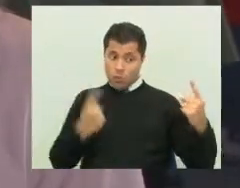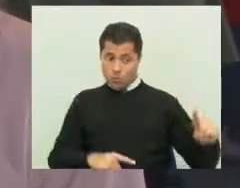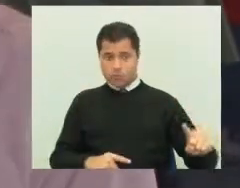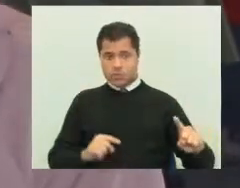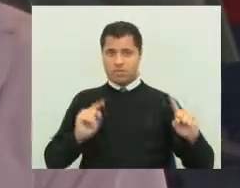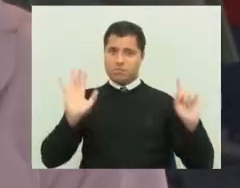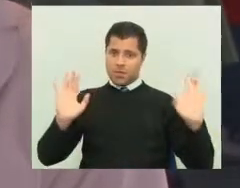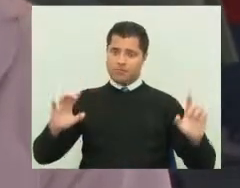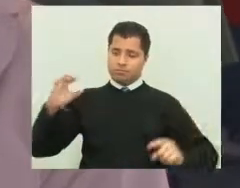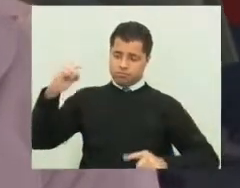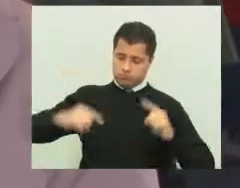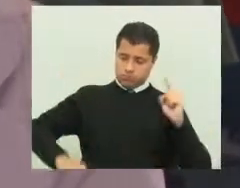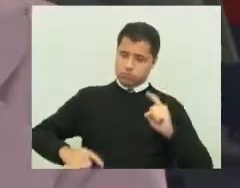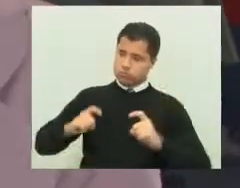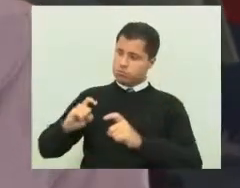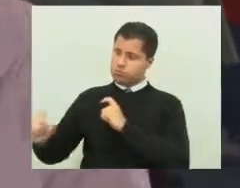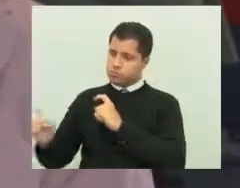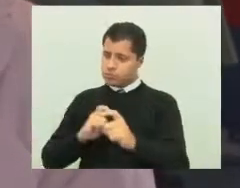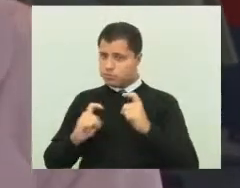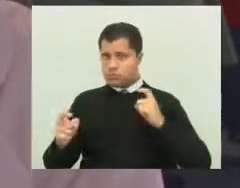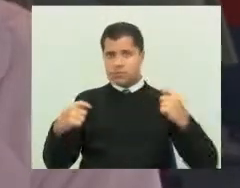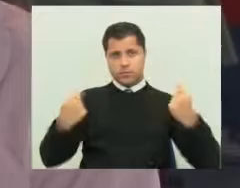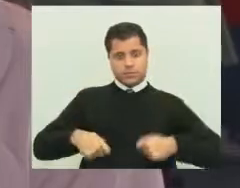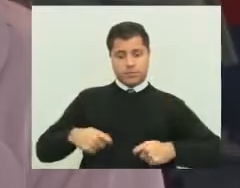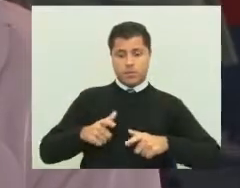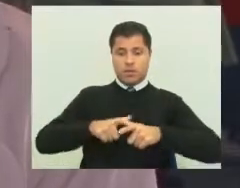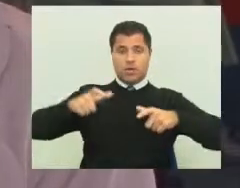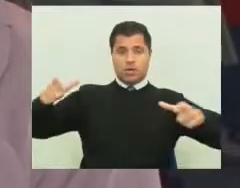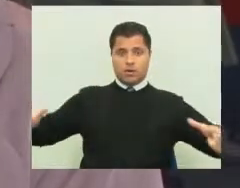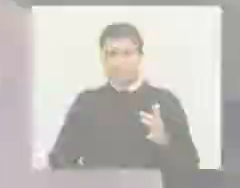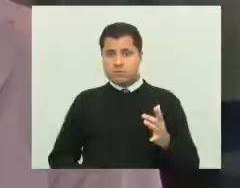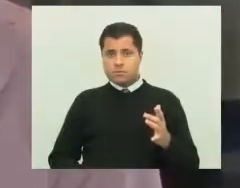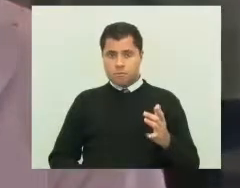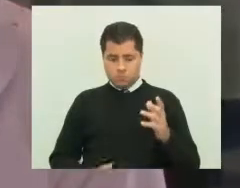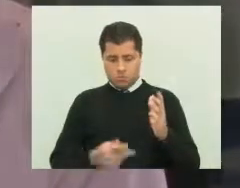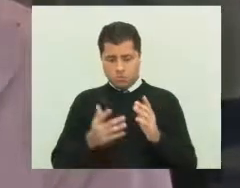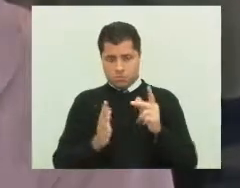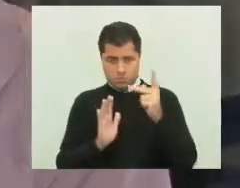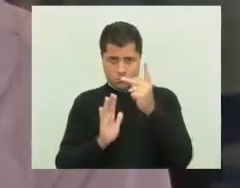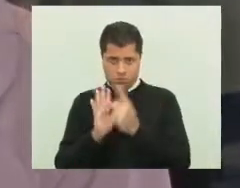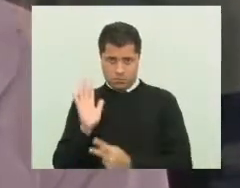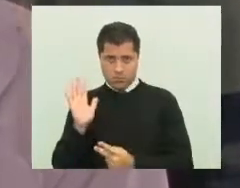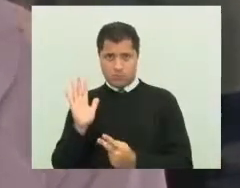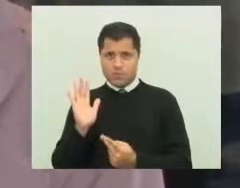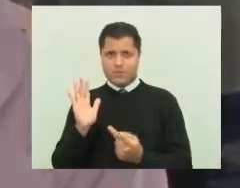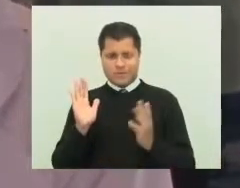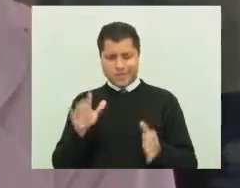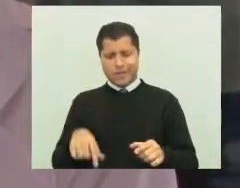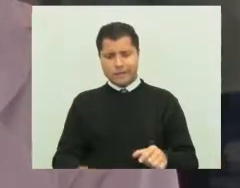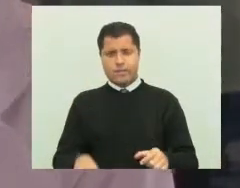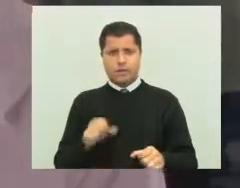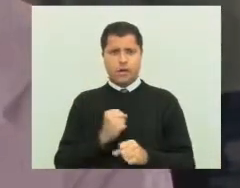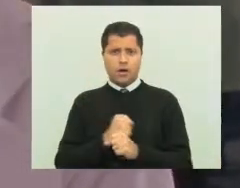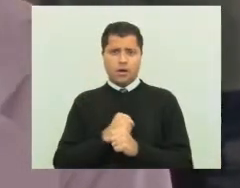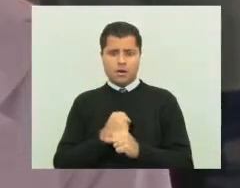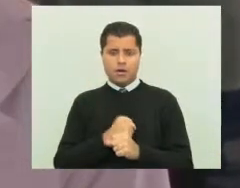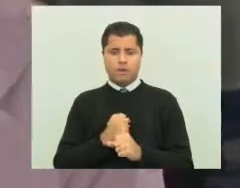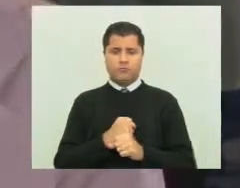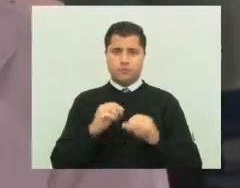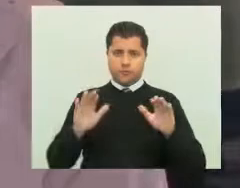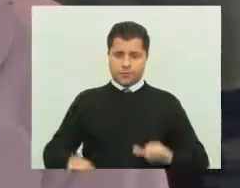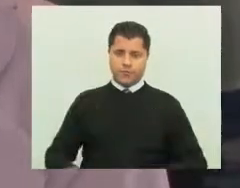gente precisa discutir melhor e precisa ampliar esses serviços na cidade. Esse projeto já estava na Câmara há bastante tempo. A gente